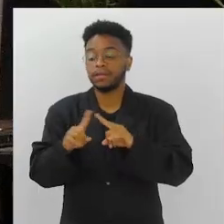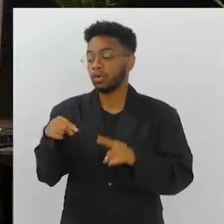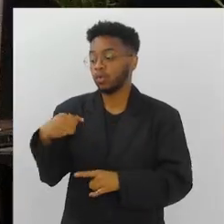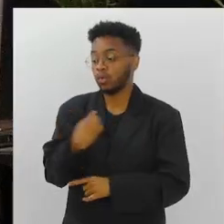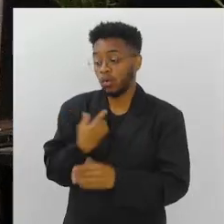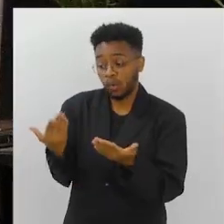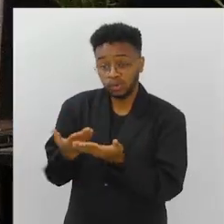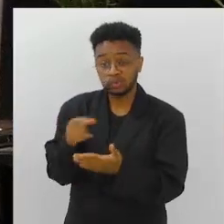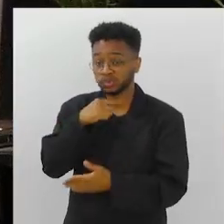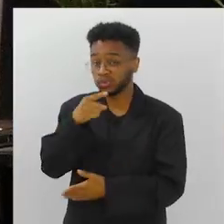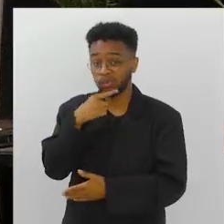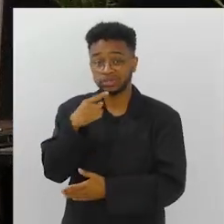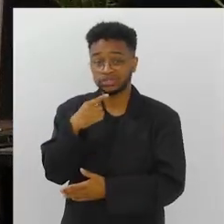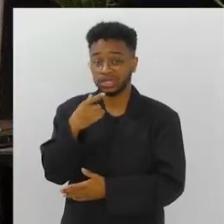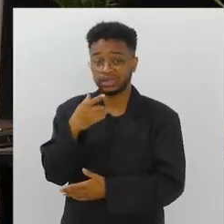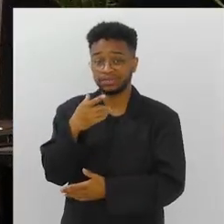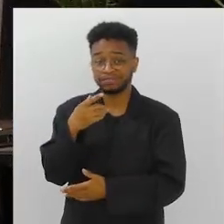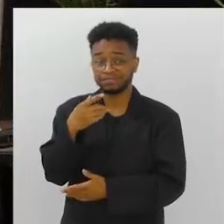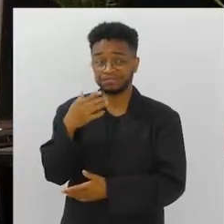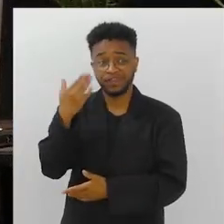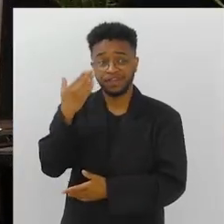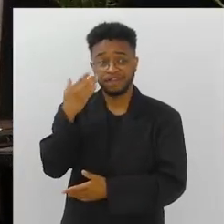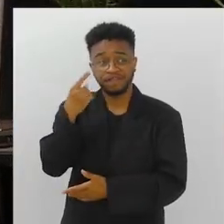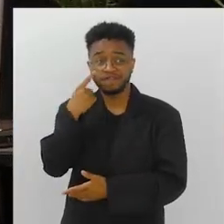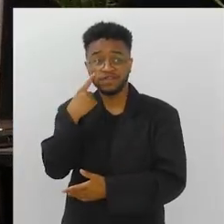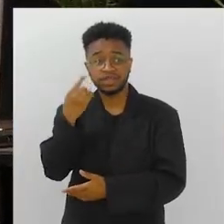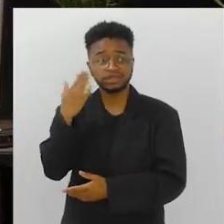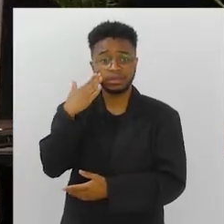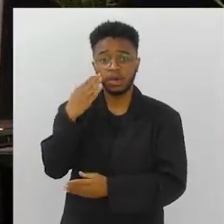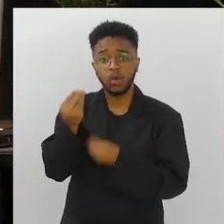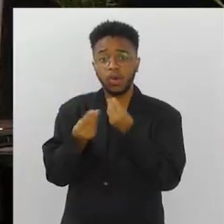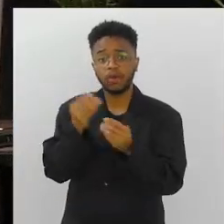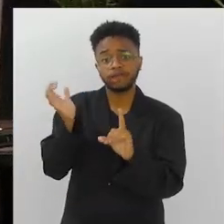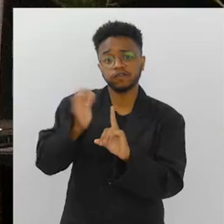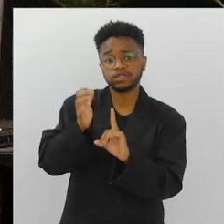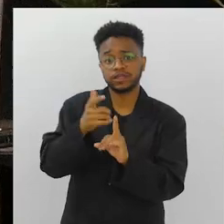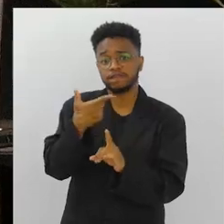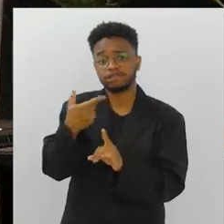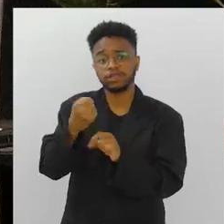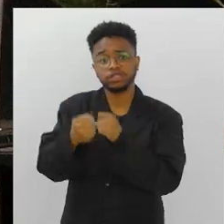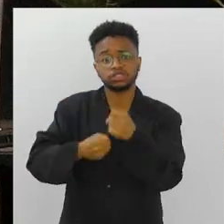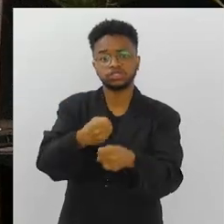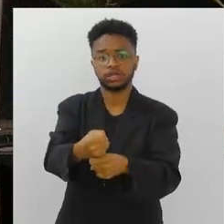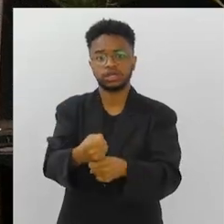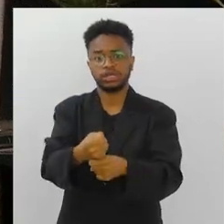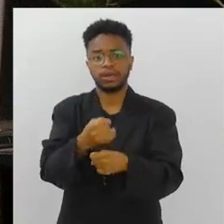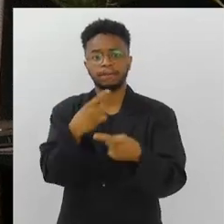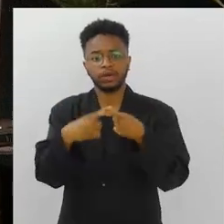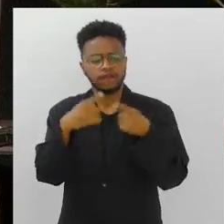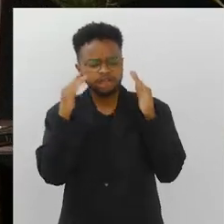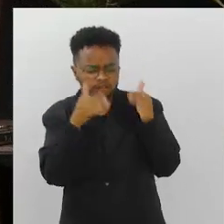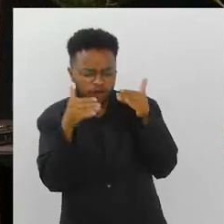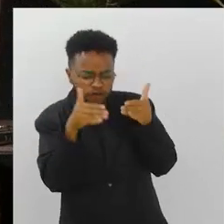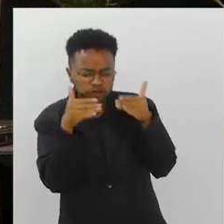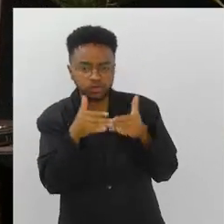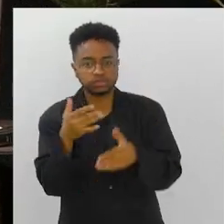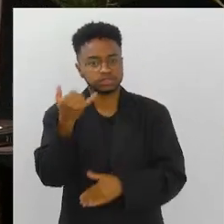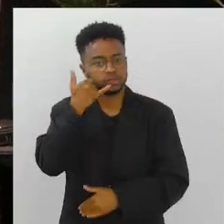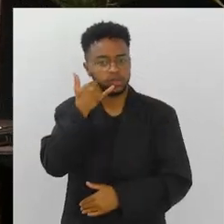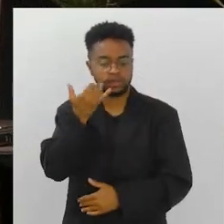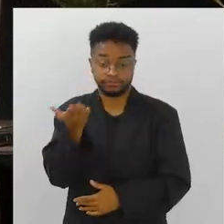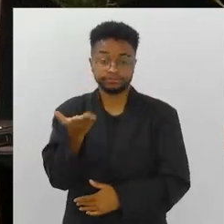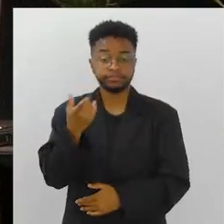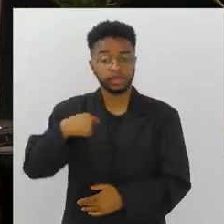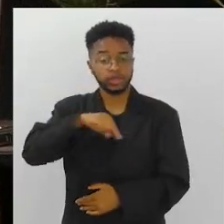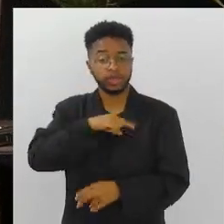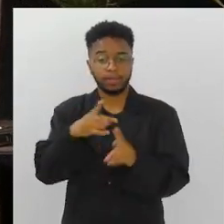medir, hoje, o impacto disso, por exemplo, daqui a 20 anos, dessa obsessão nossa com